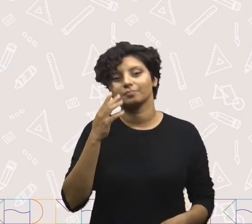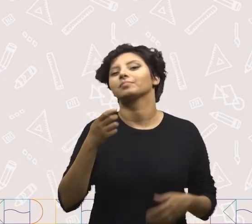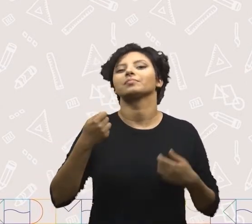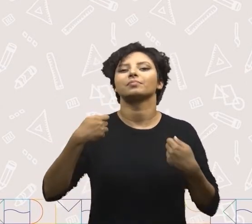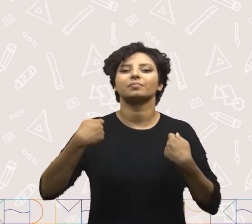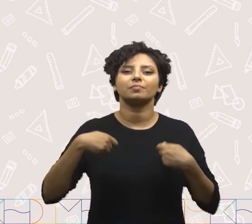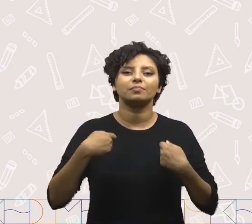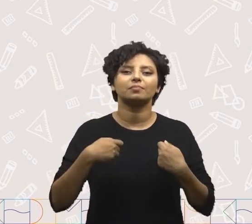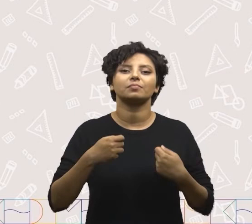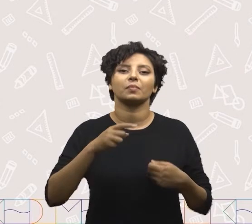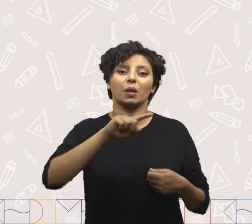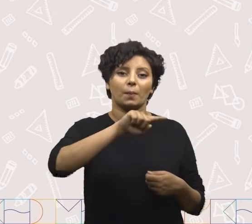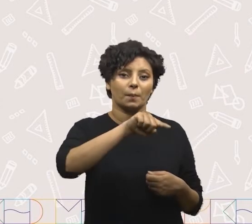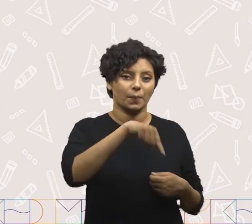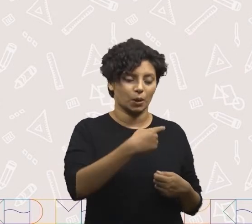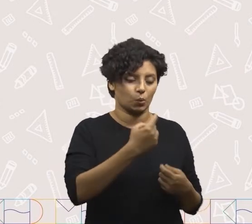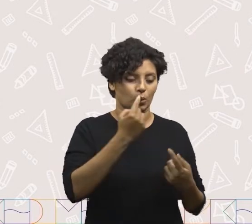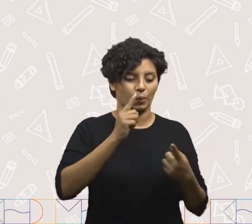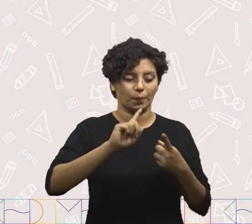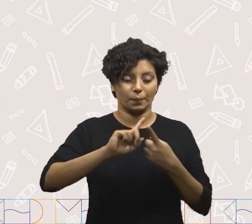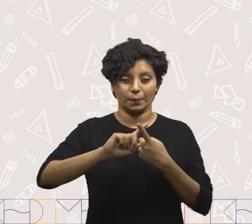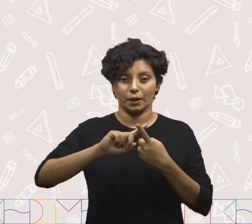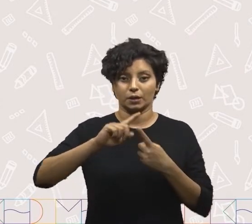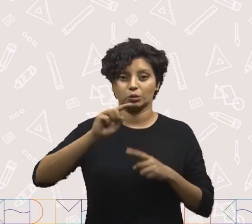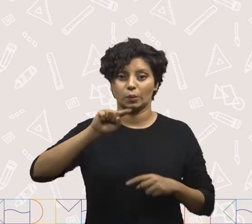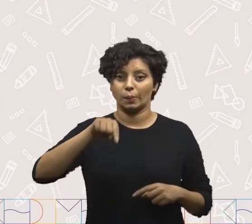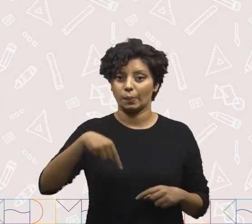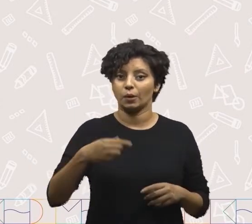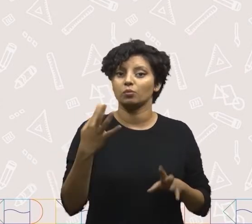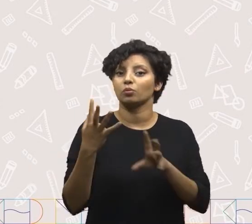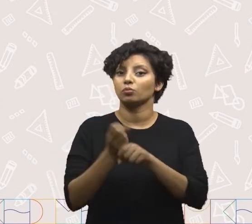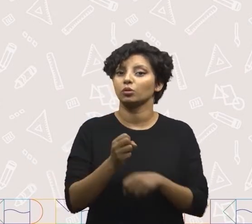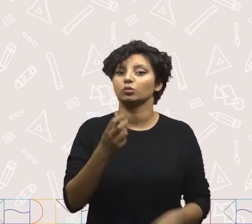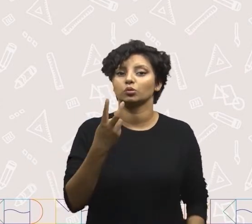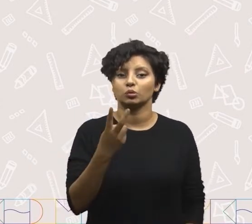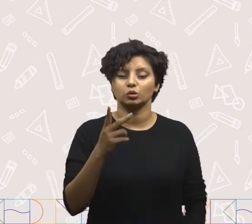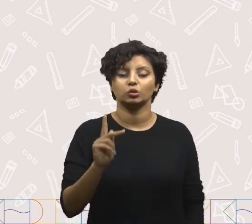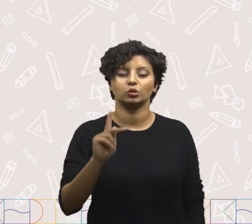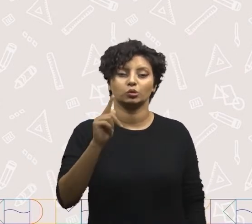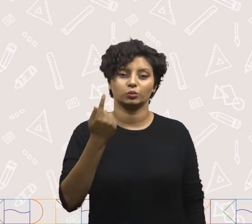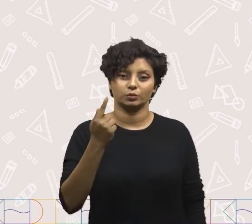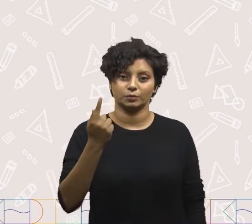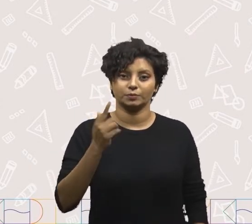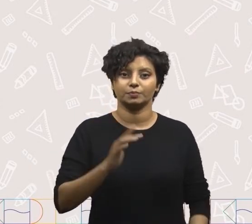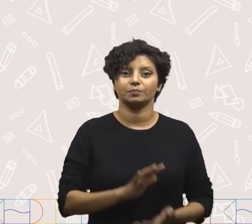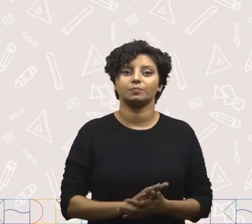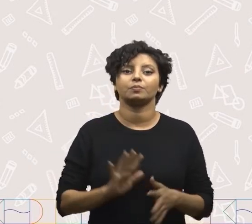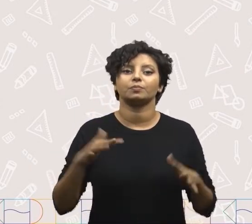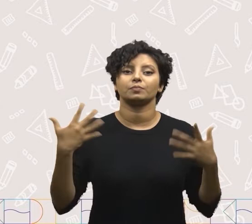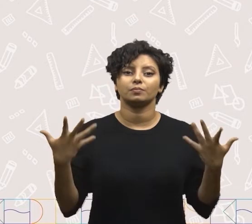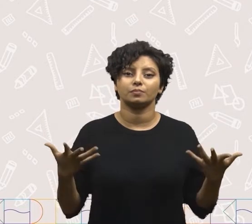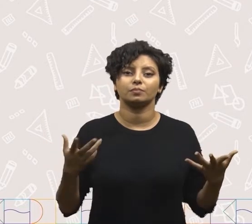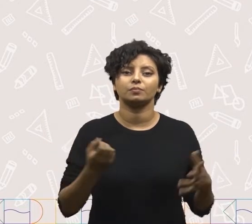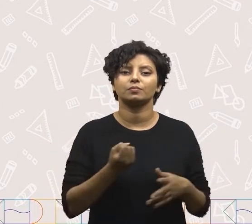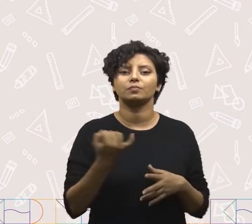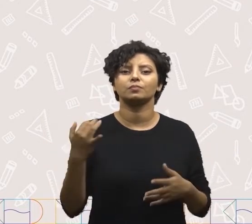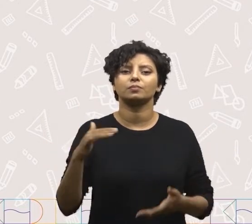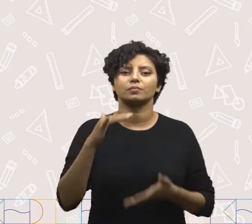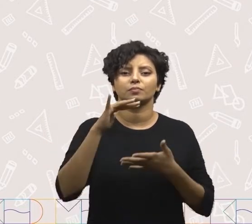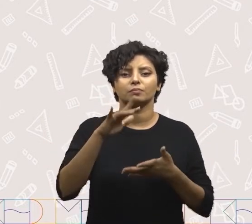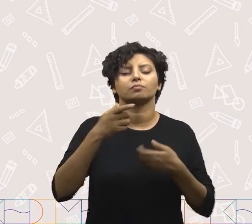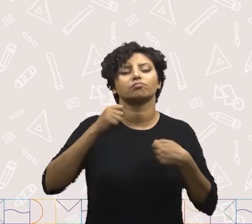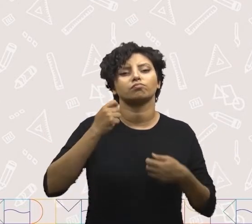1.000 gramas mais 1.000 gramas é igual a 2 quilos. Então, quantos